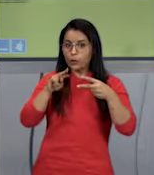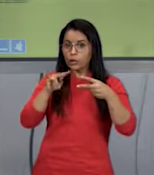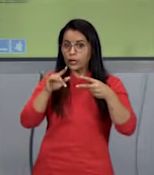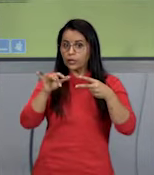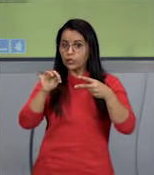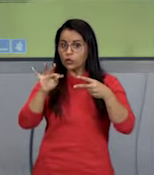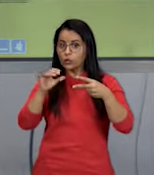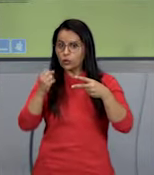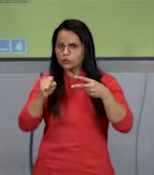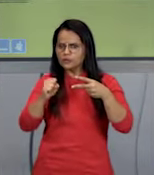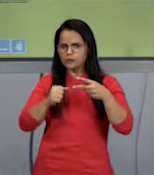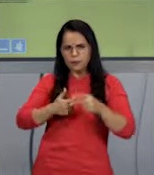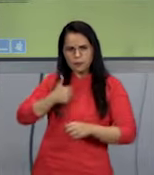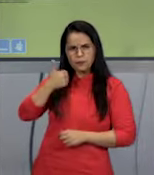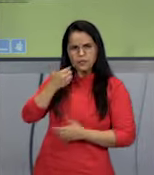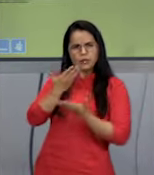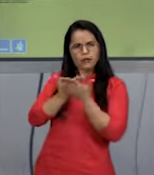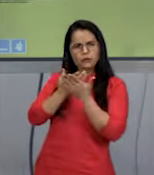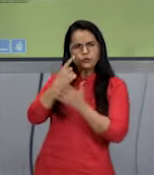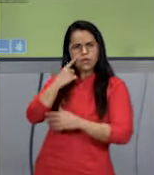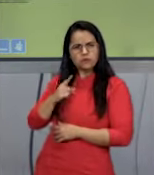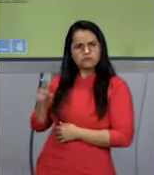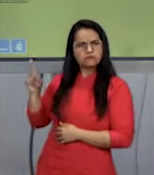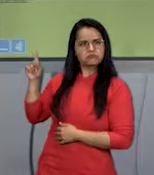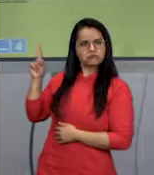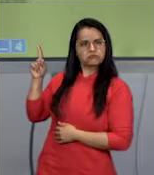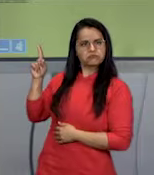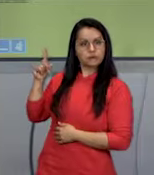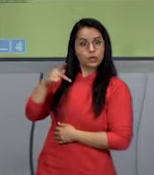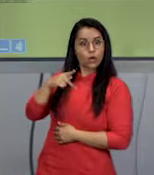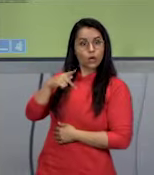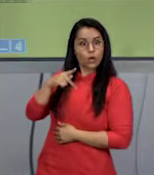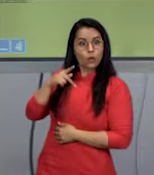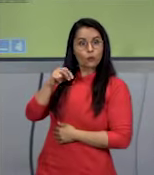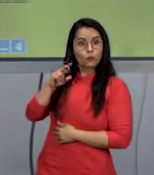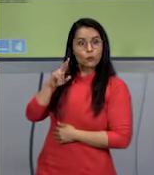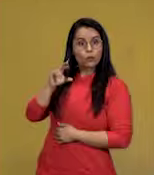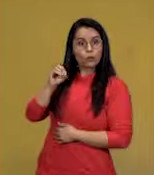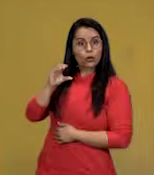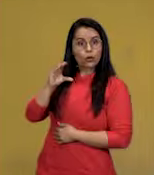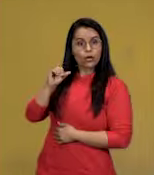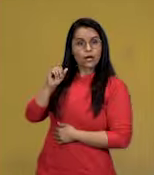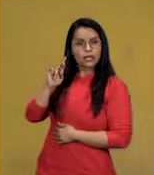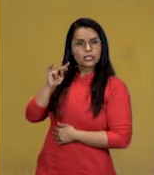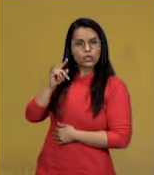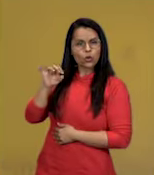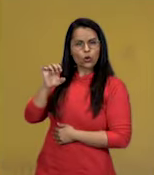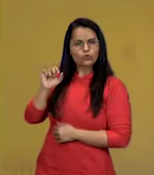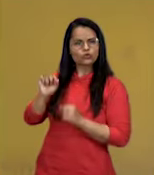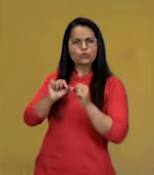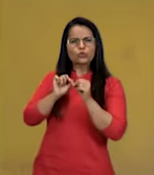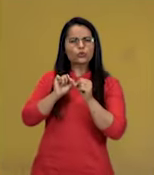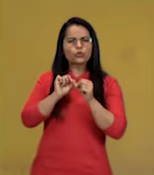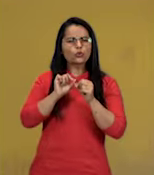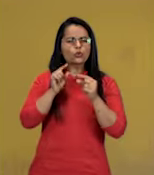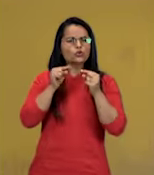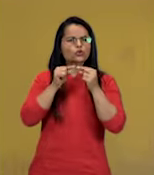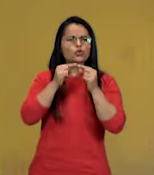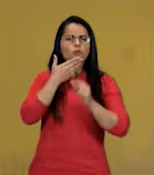Primeiro vamos estudar a célula procarionte. Que tipo celular é esse?